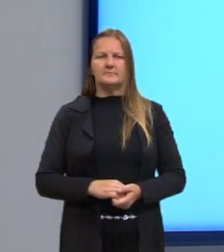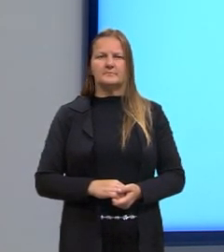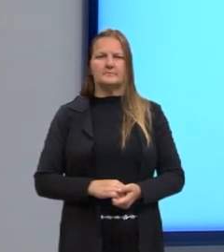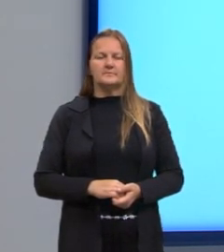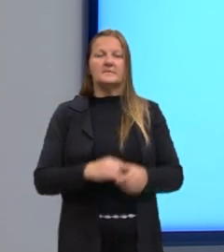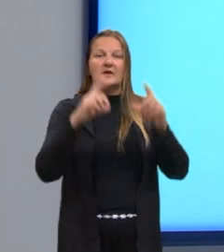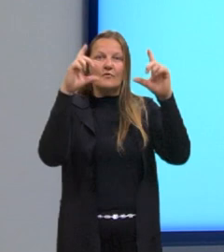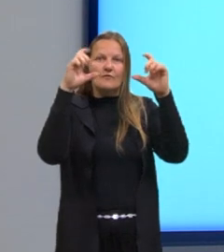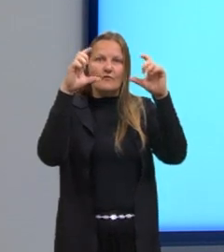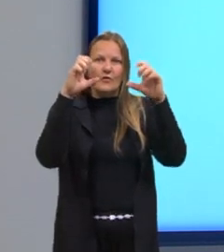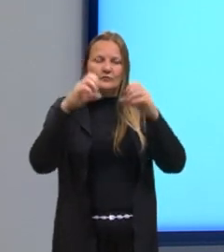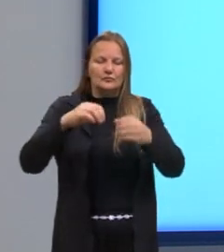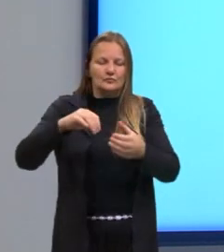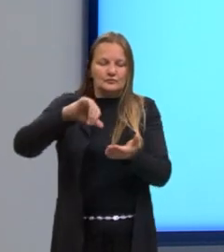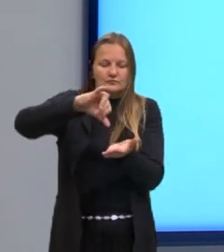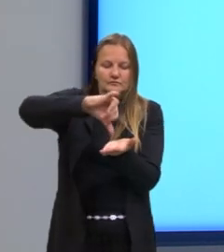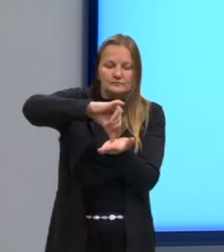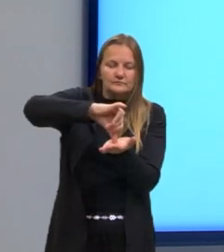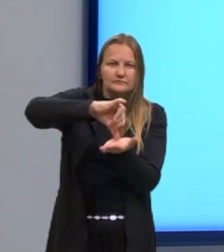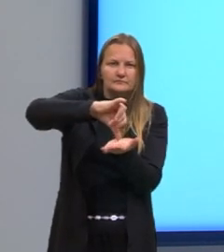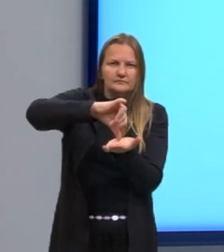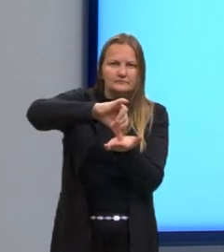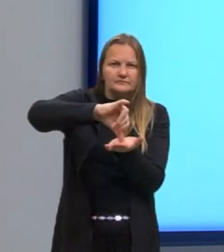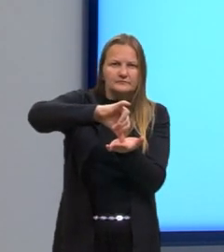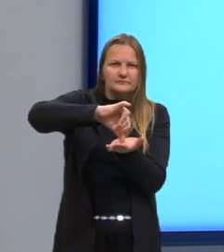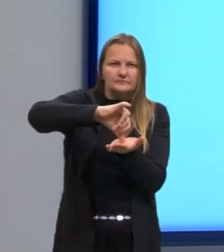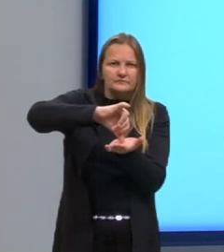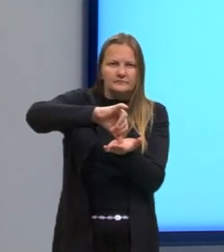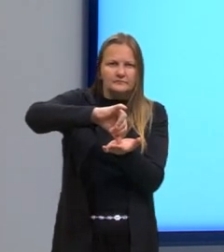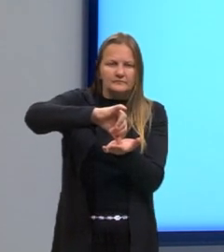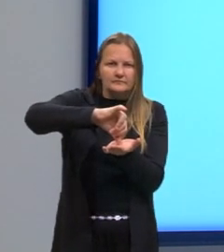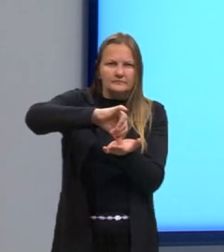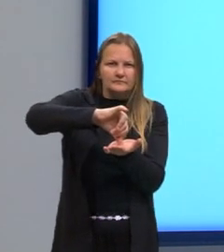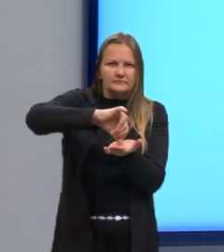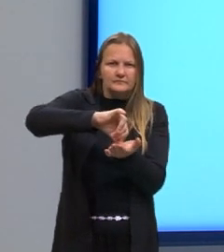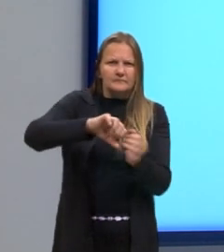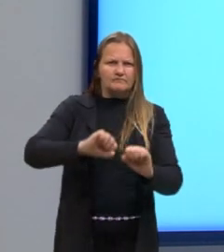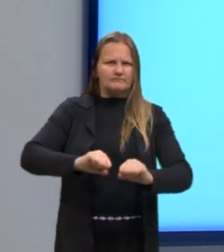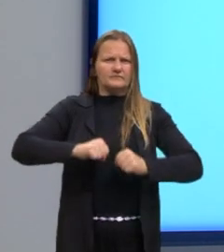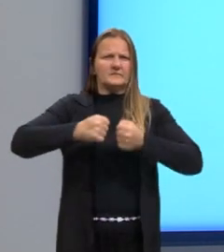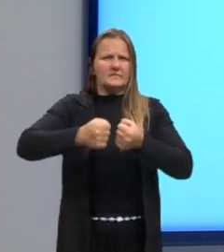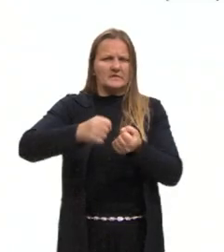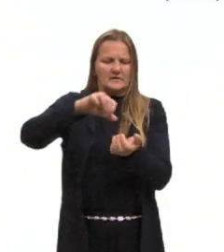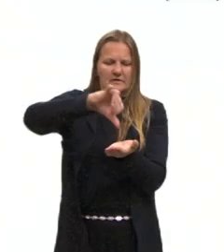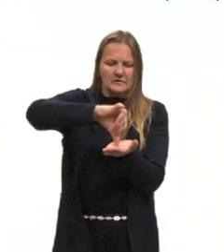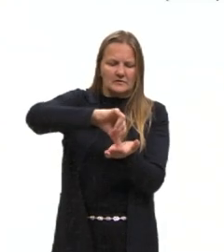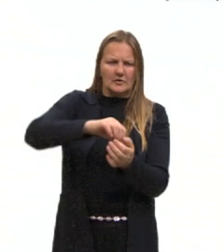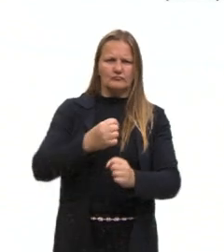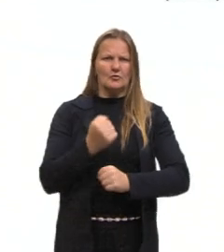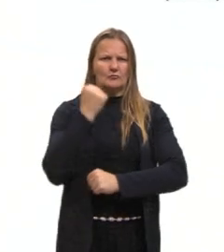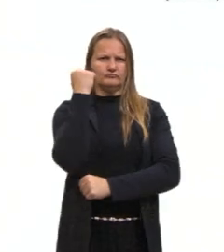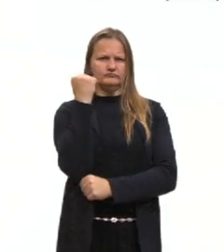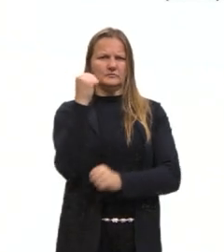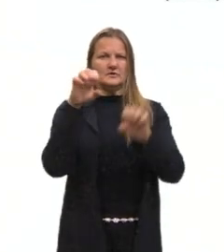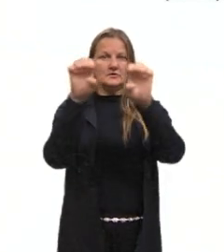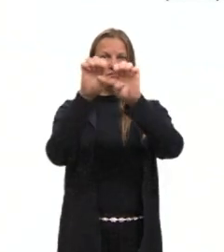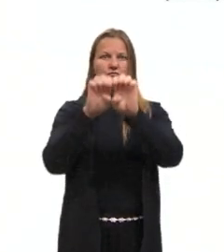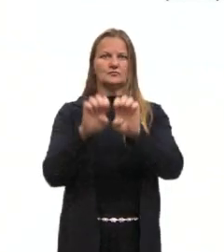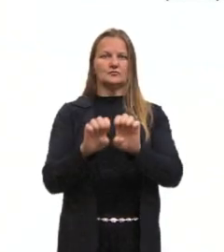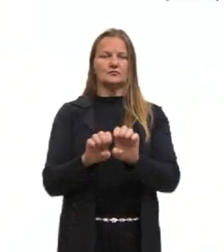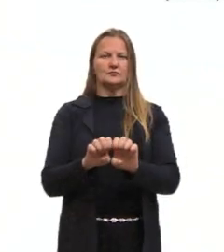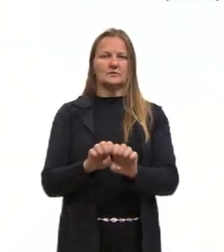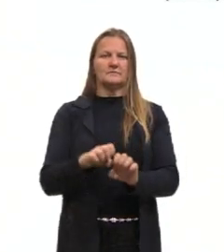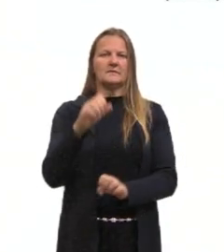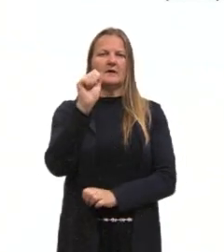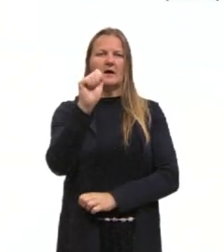No cerne, é a parte não funcional. Ela confere resistência mecânica à planta. E alburno